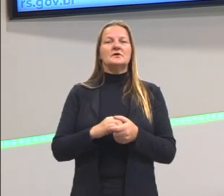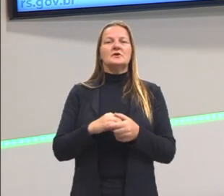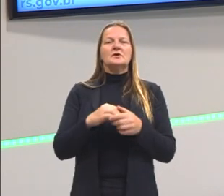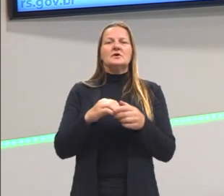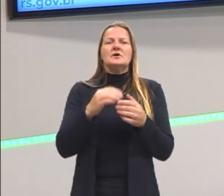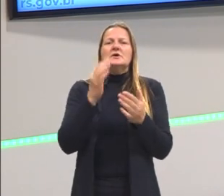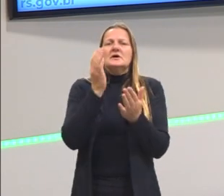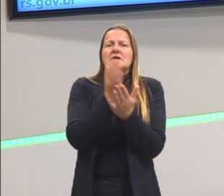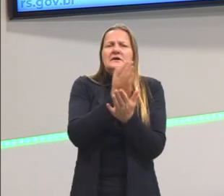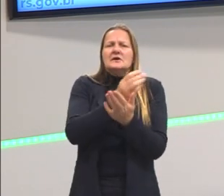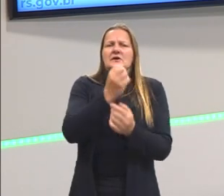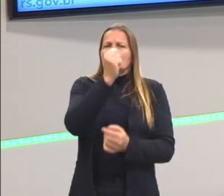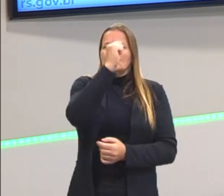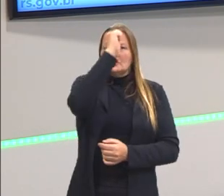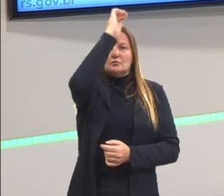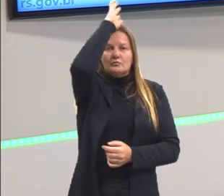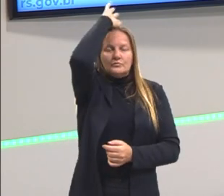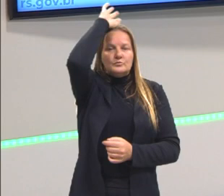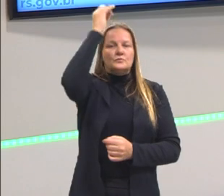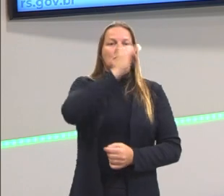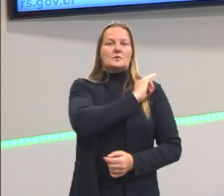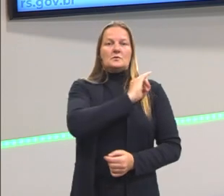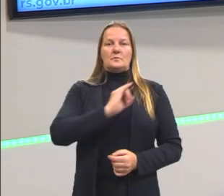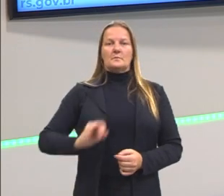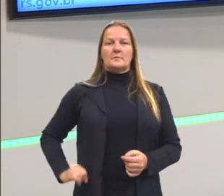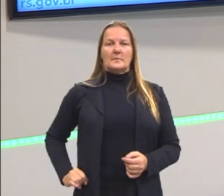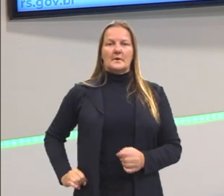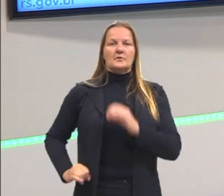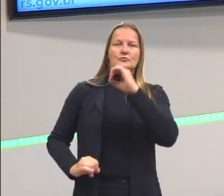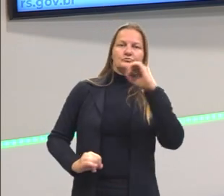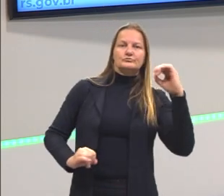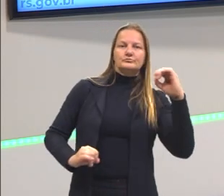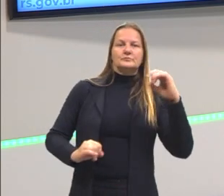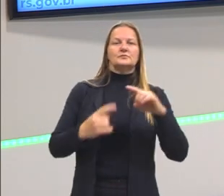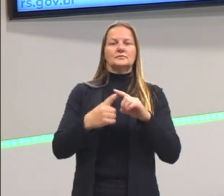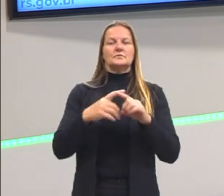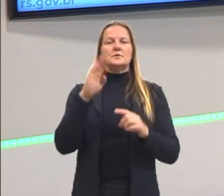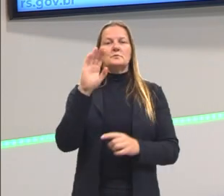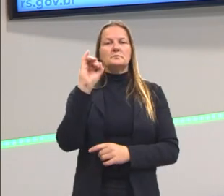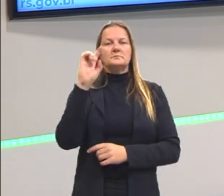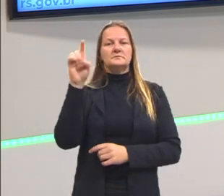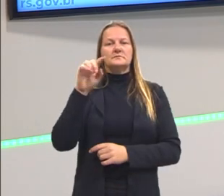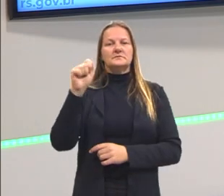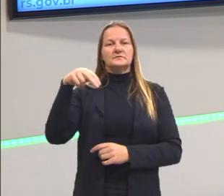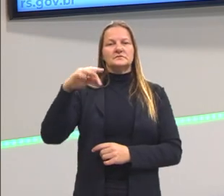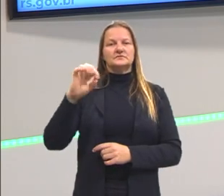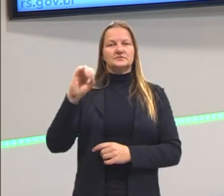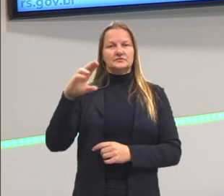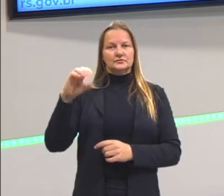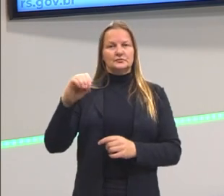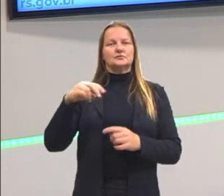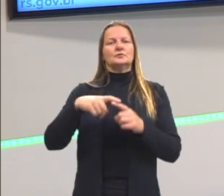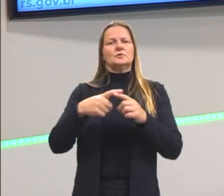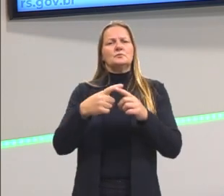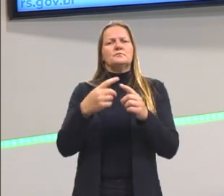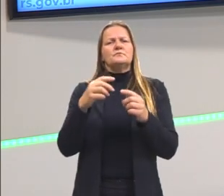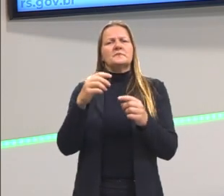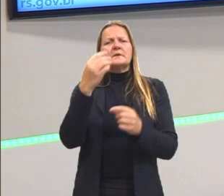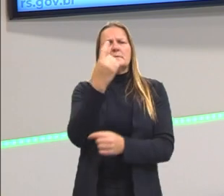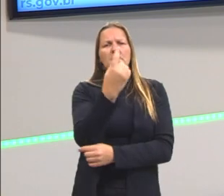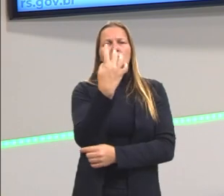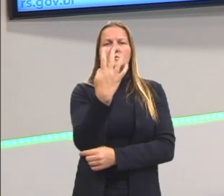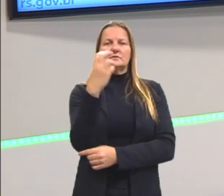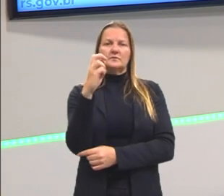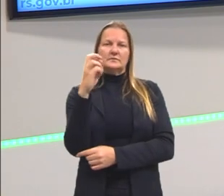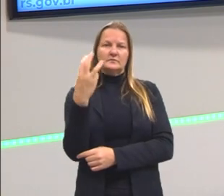definitiva do Império Romano do Oriente, o Império Bizantino, Constantinopla, 1453,